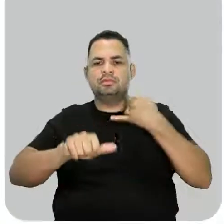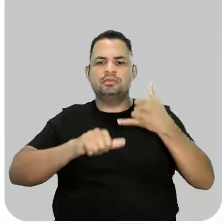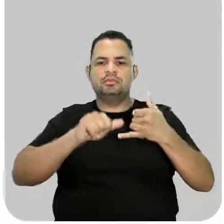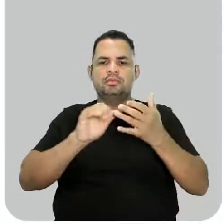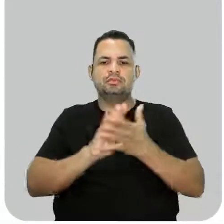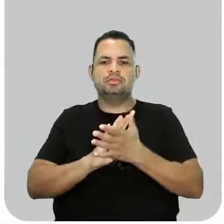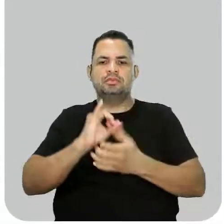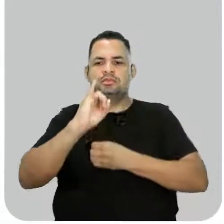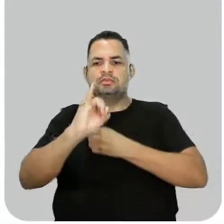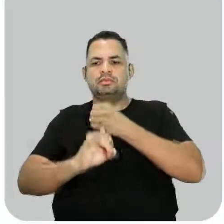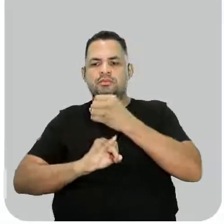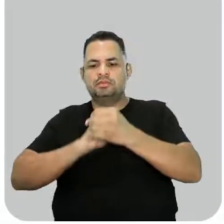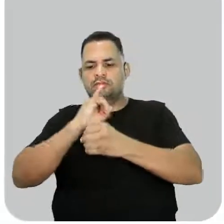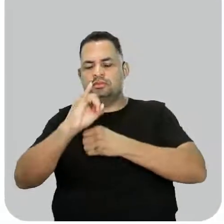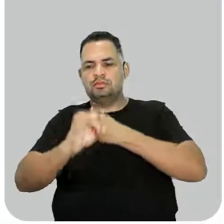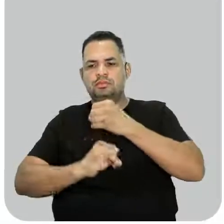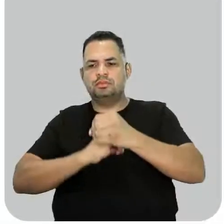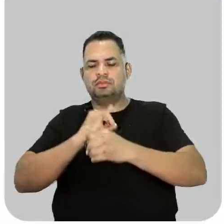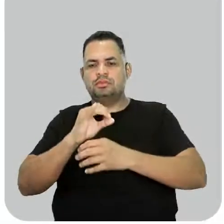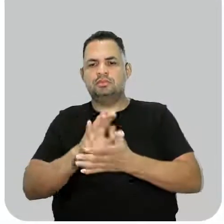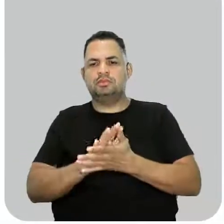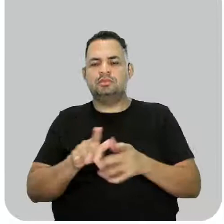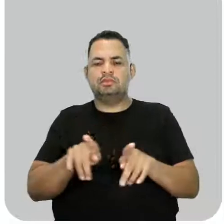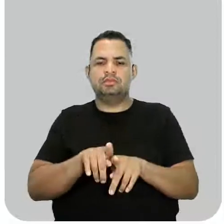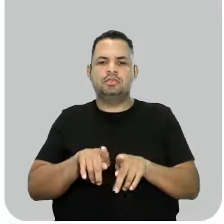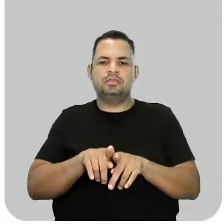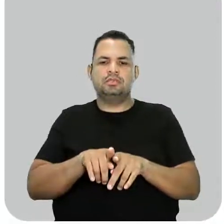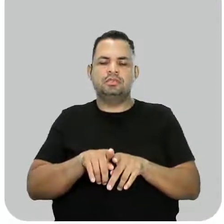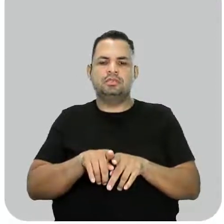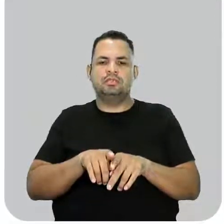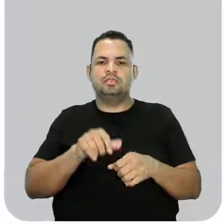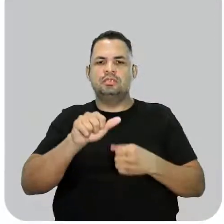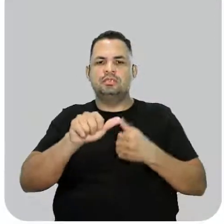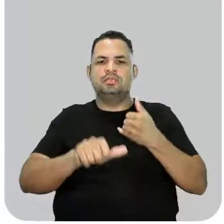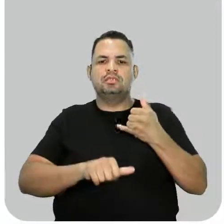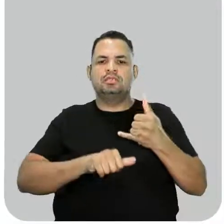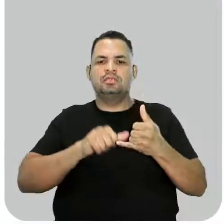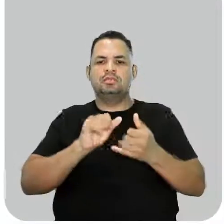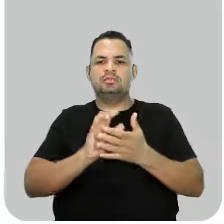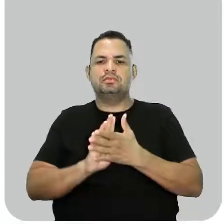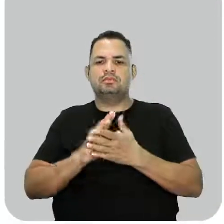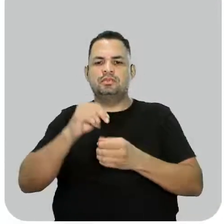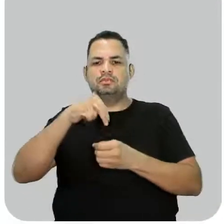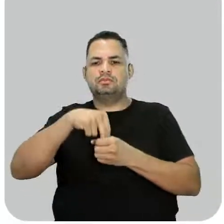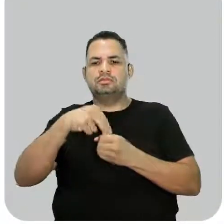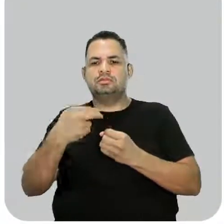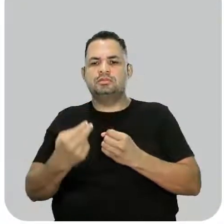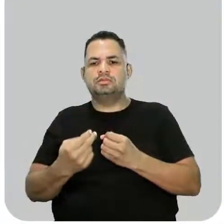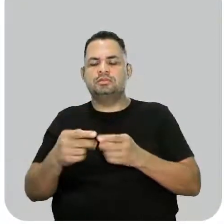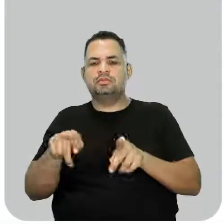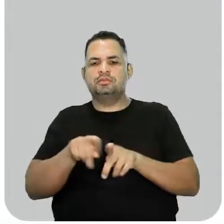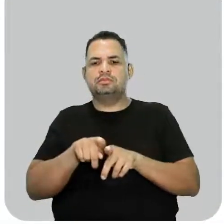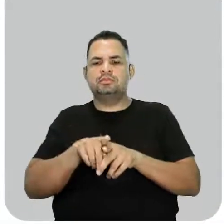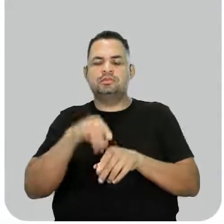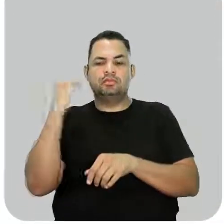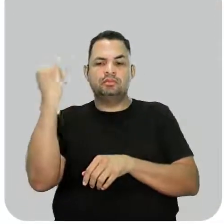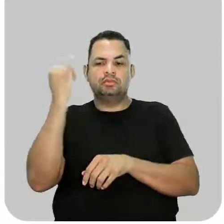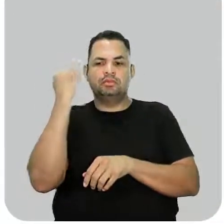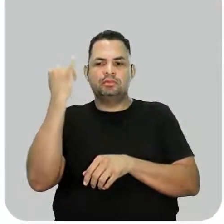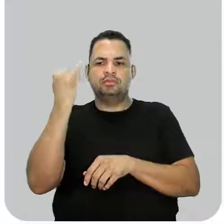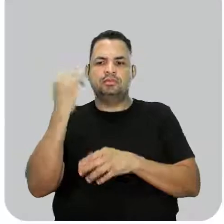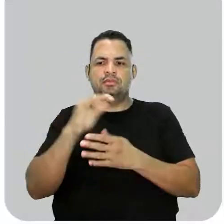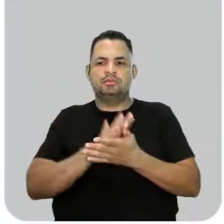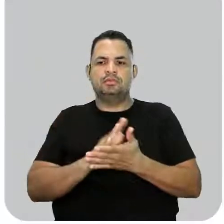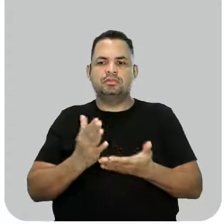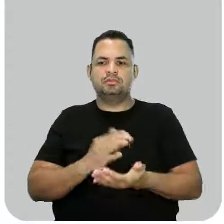ionização, reação de neutralização. É muito importante o estudo das